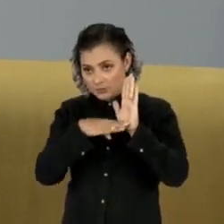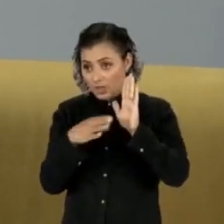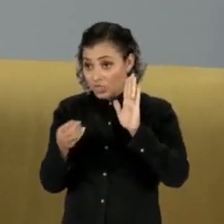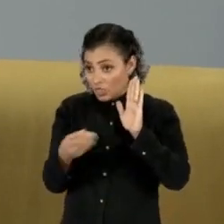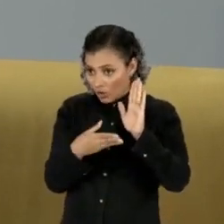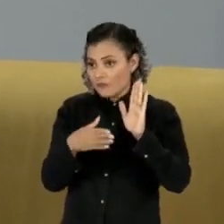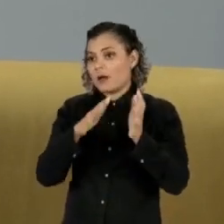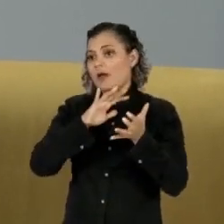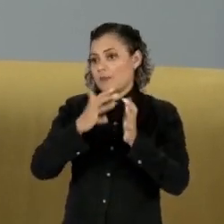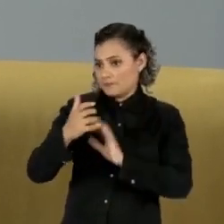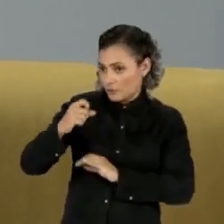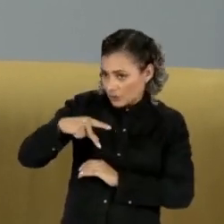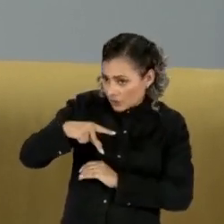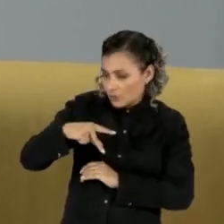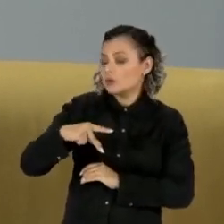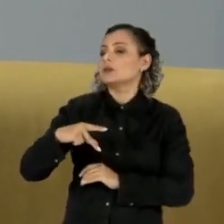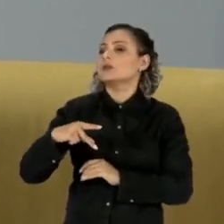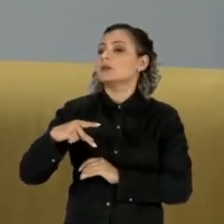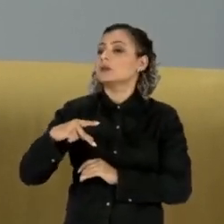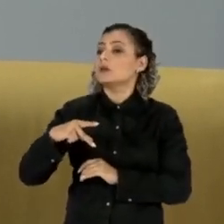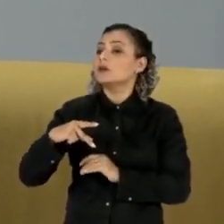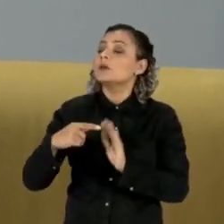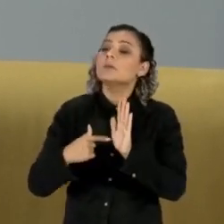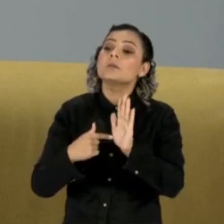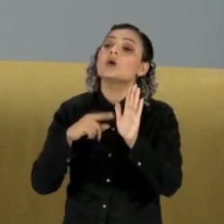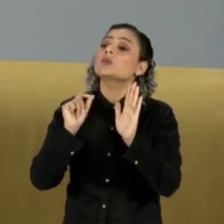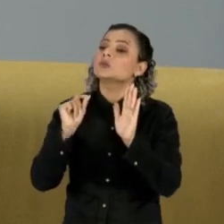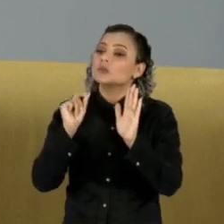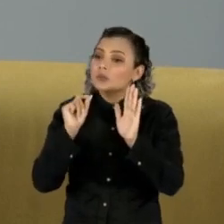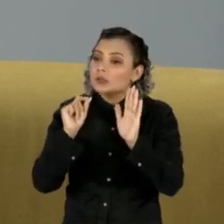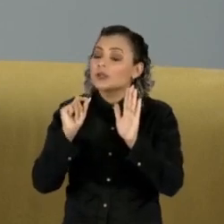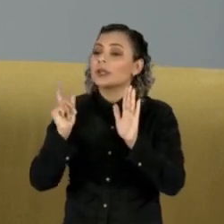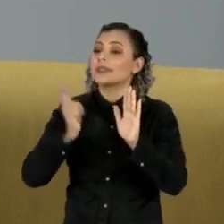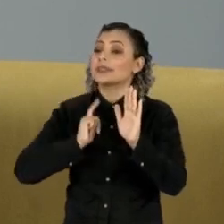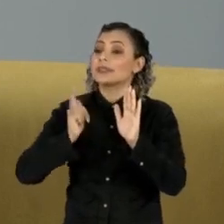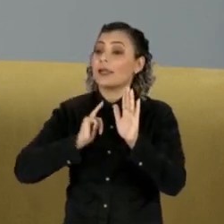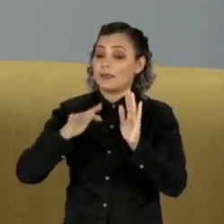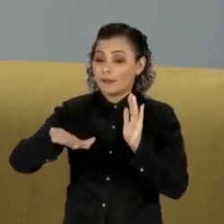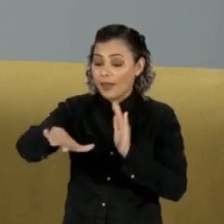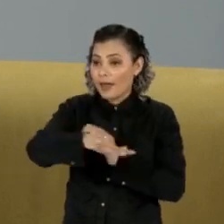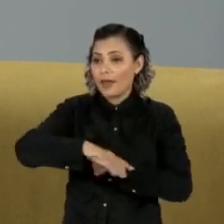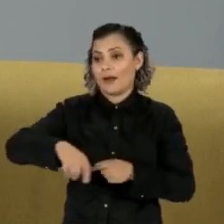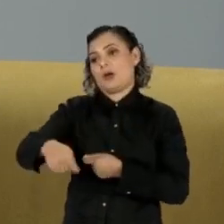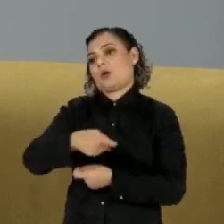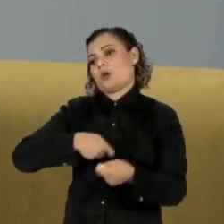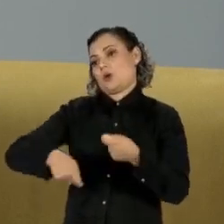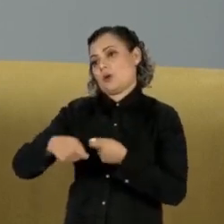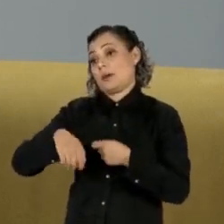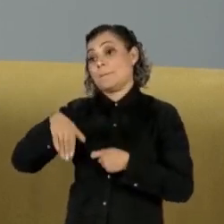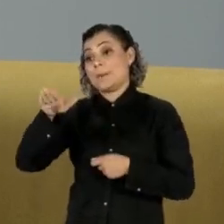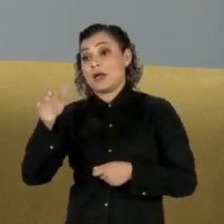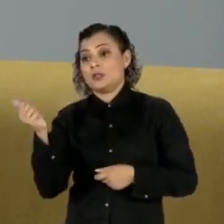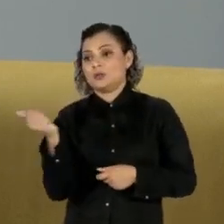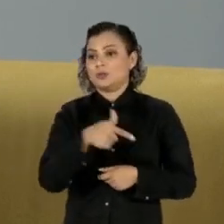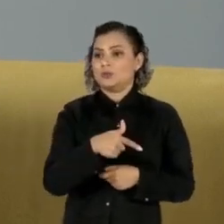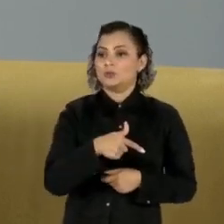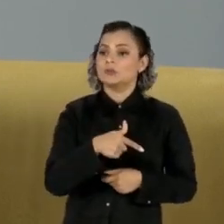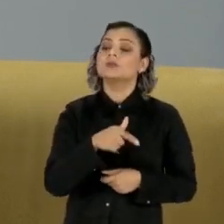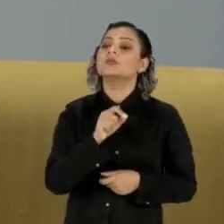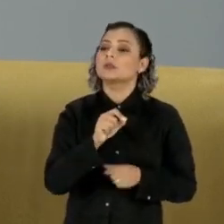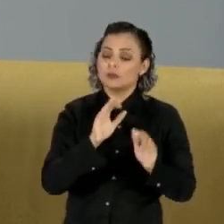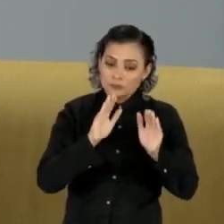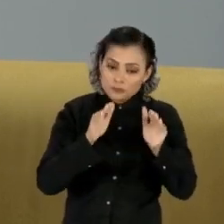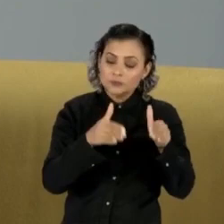previdência que se coloca, ela atende muito mais a uma demanda econômica do que atender especificamente